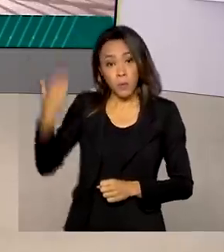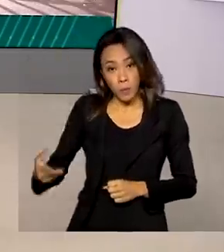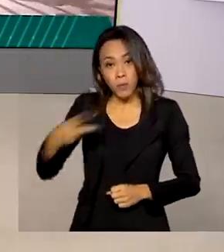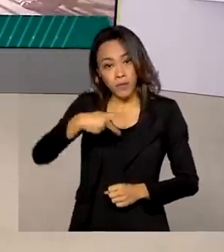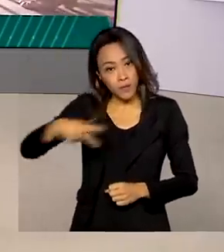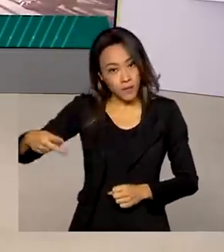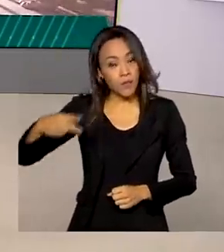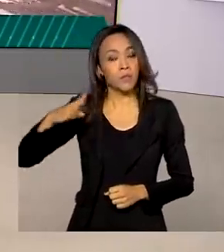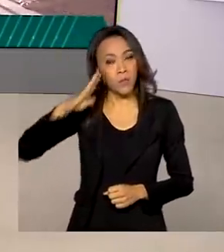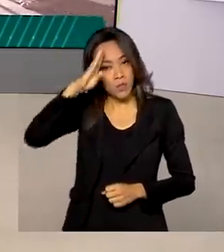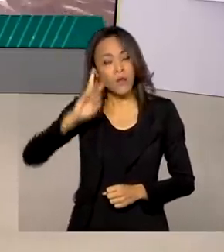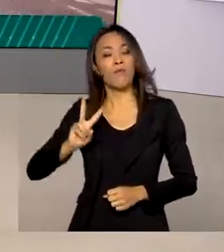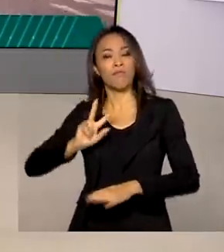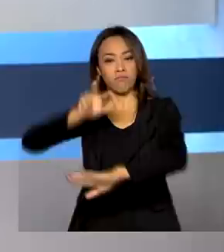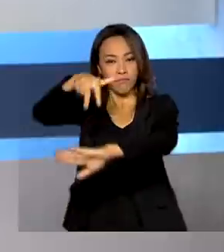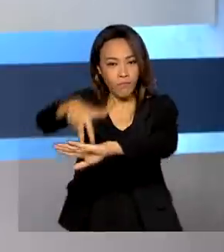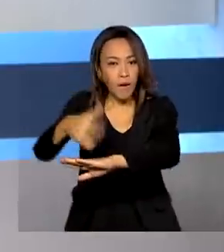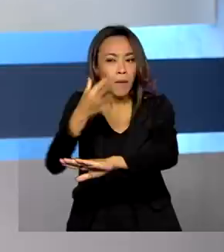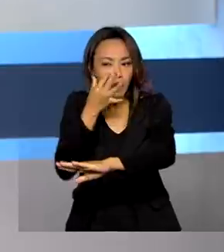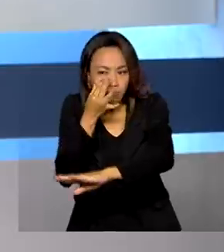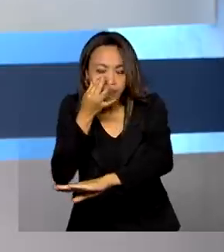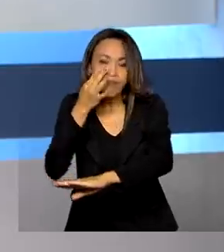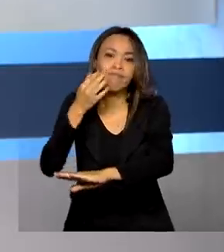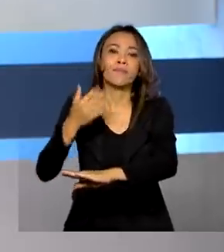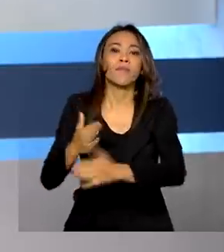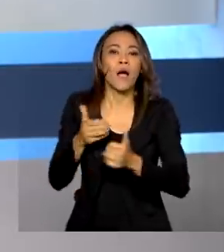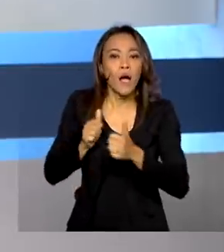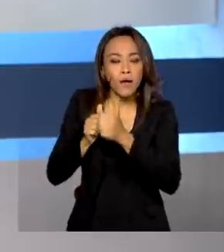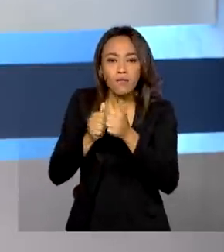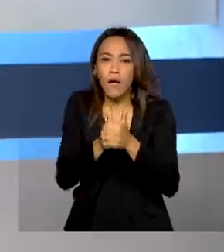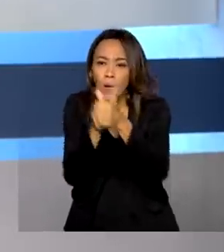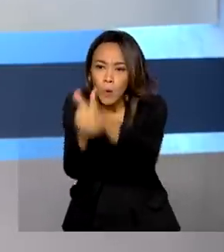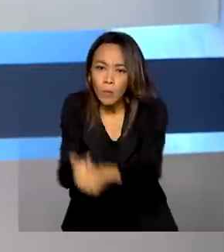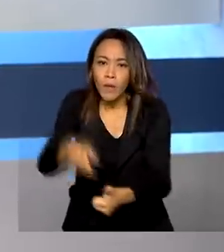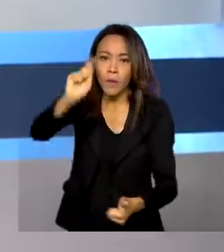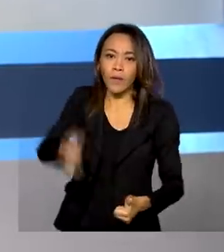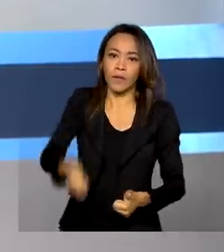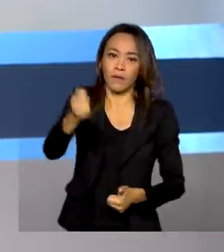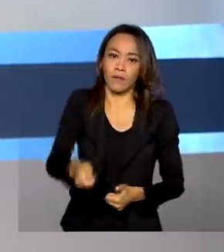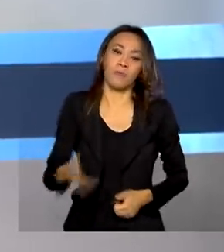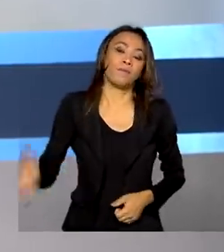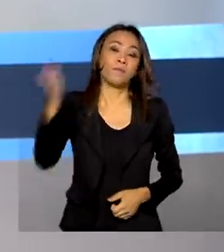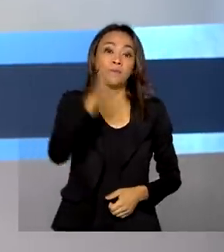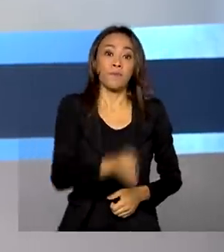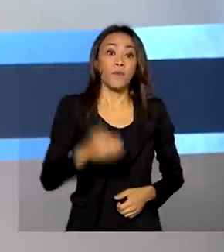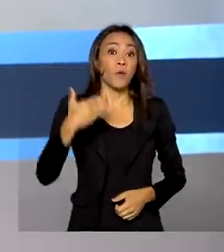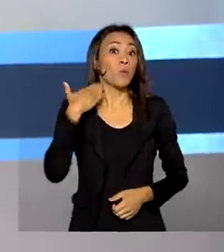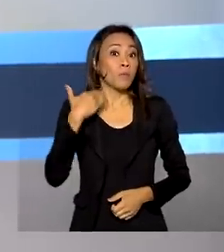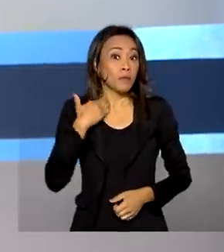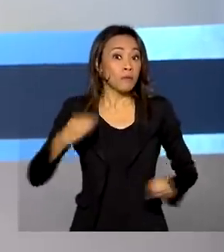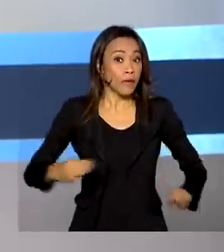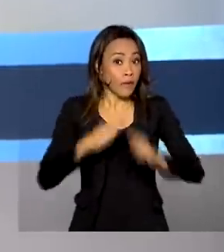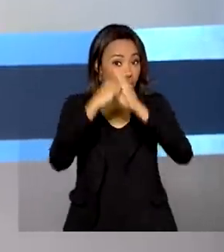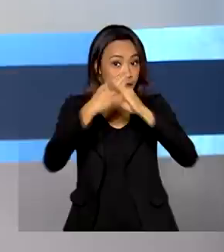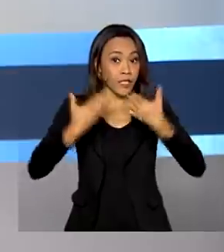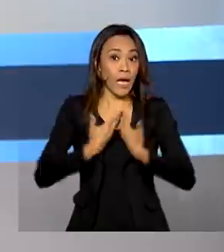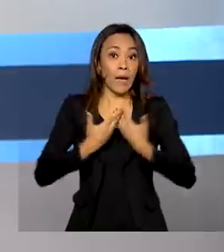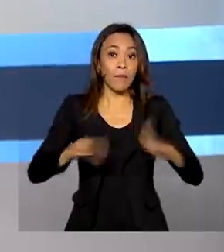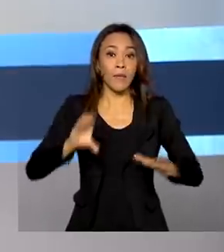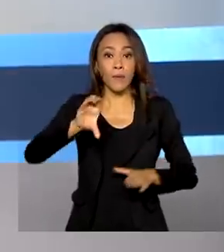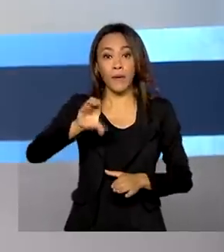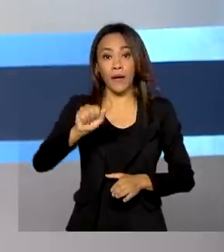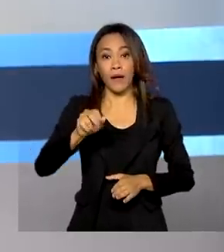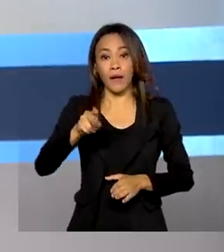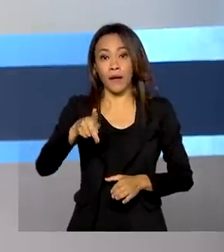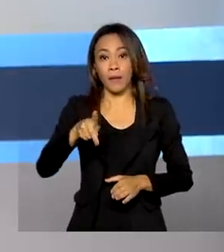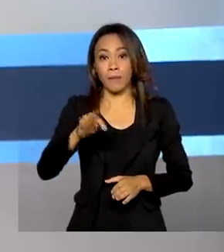para acompanhar esse leilão. E a Caixa abriu o capital da unidade de seguros do banco. As ações da Caixa Seguridade